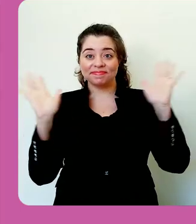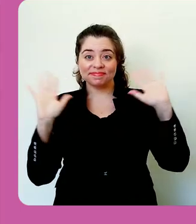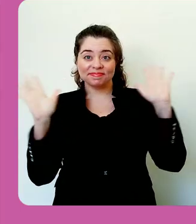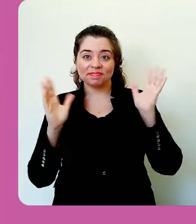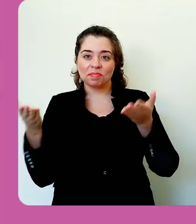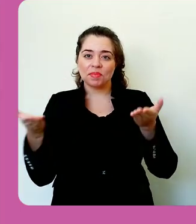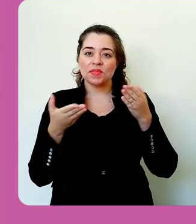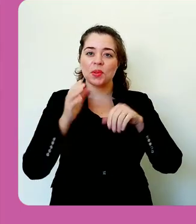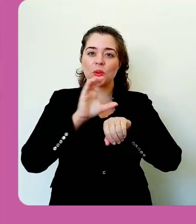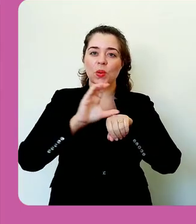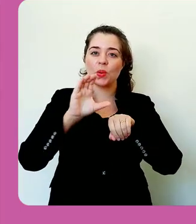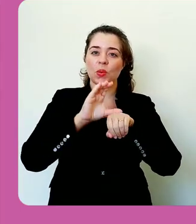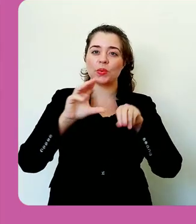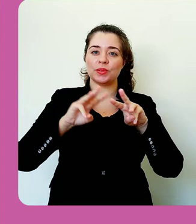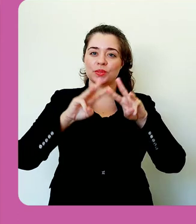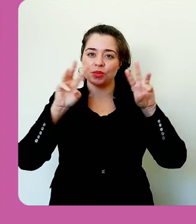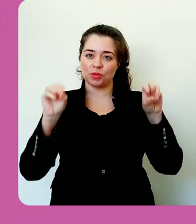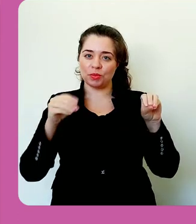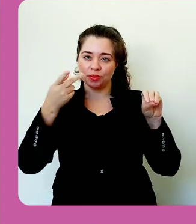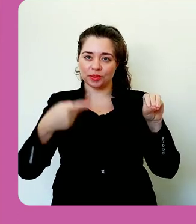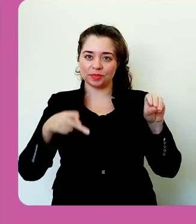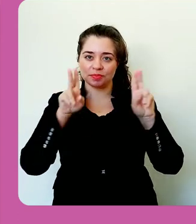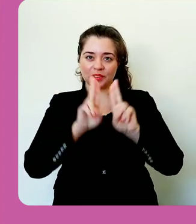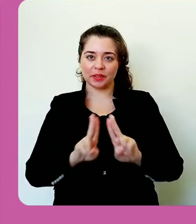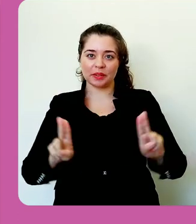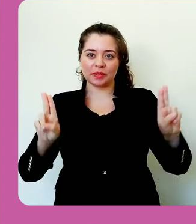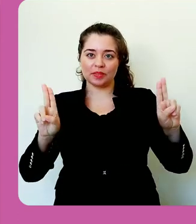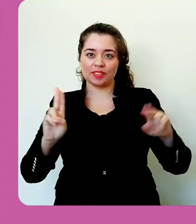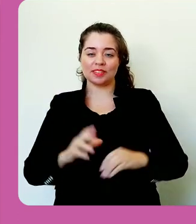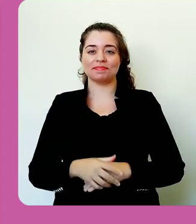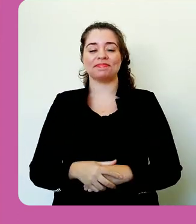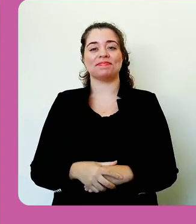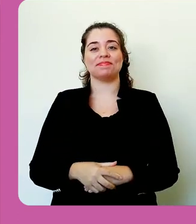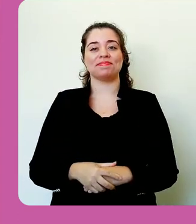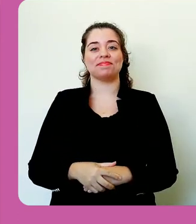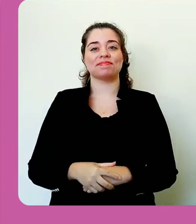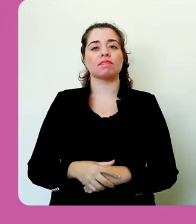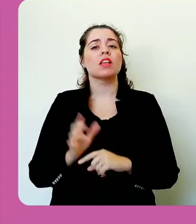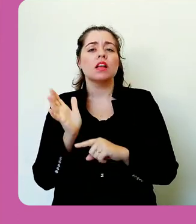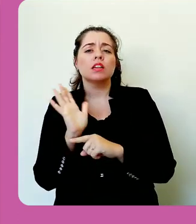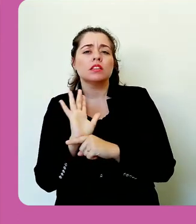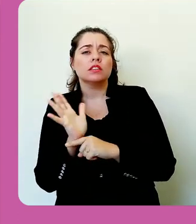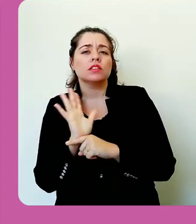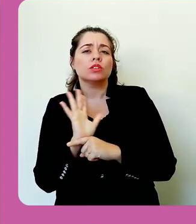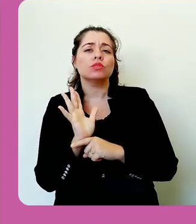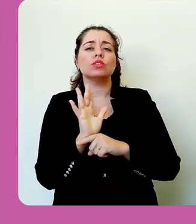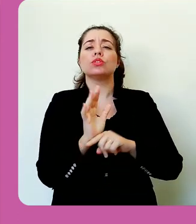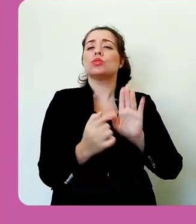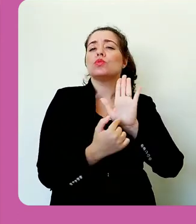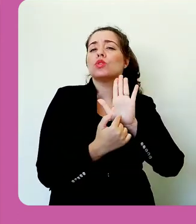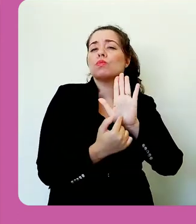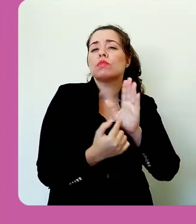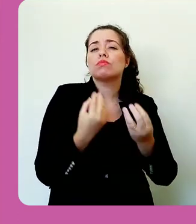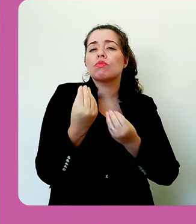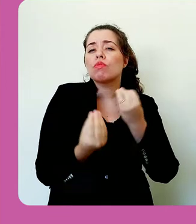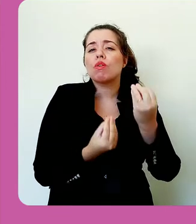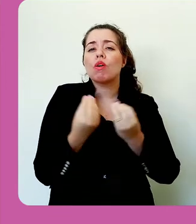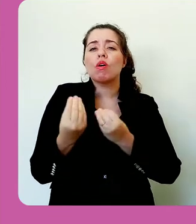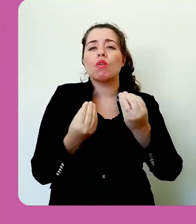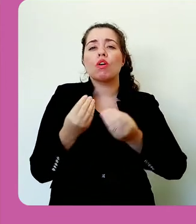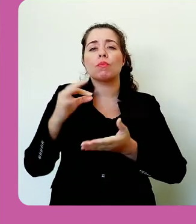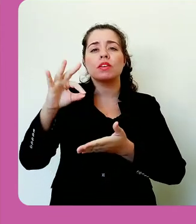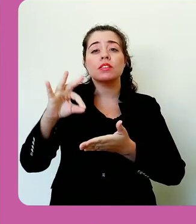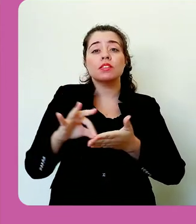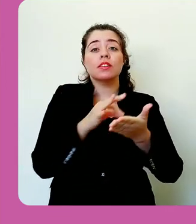Olá, seja bem-vindo ao curso de Moodle oferecido pelo Profor da UXT. Neste vídeo eu apresento a